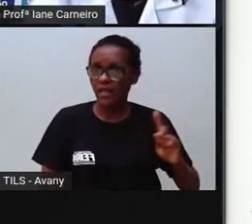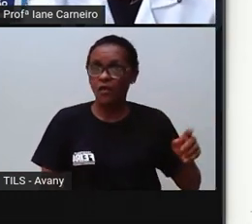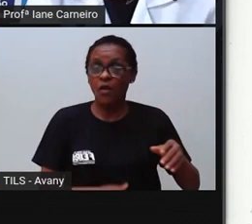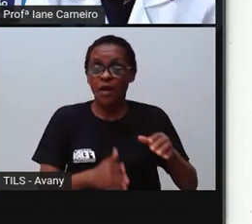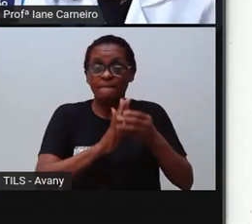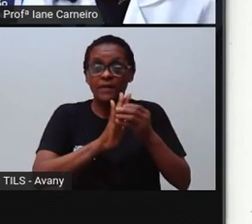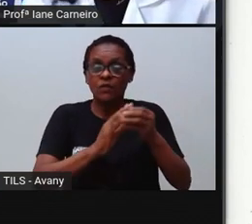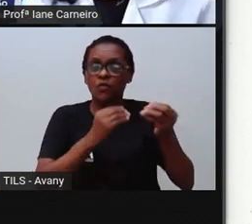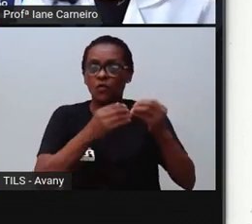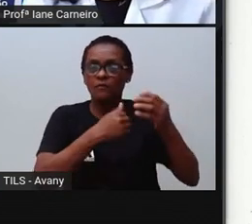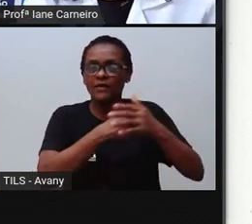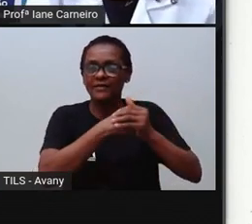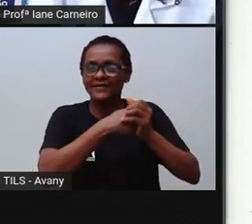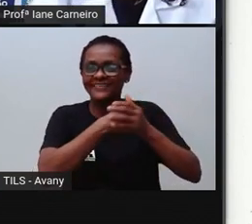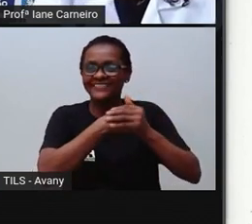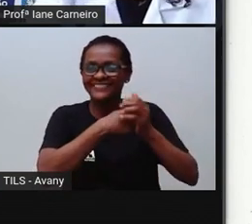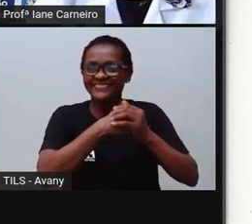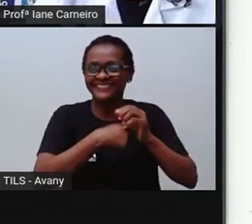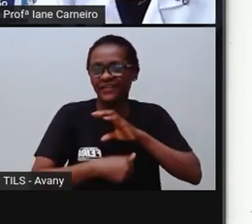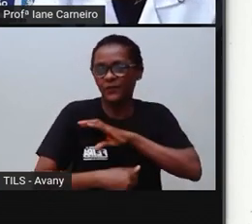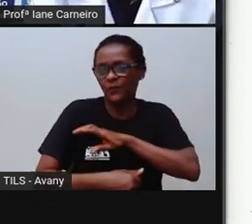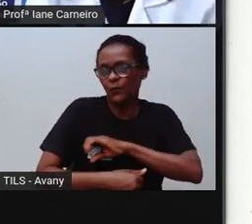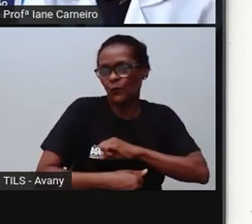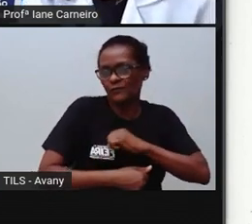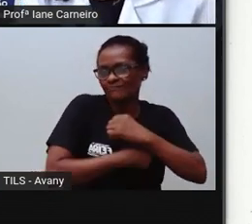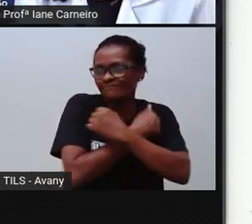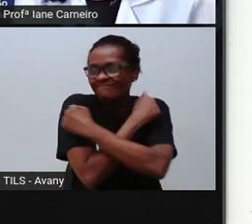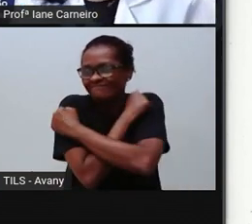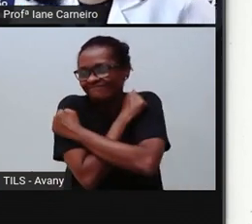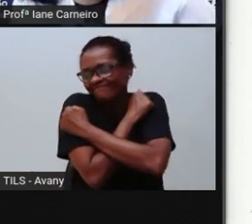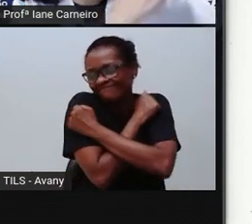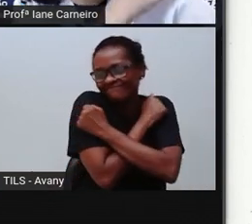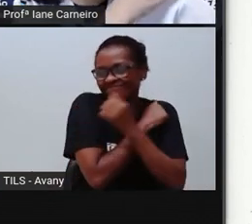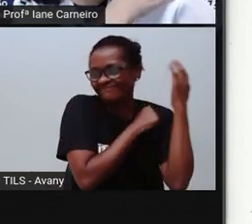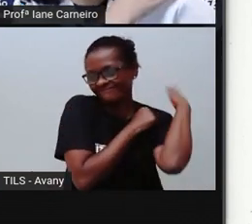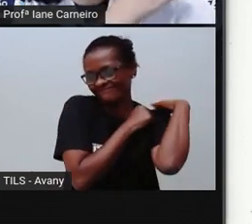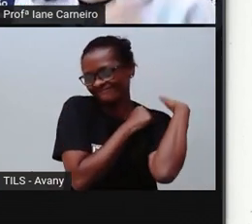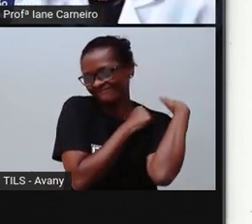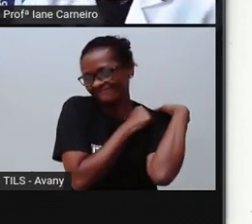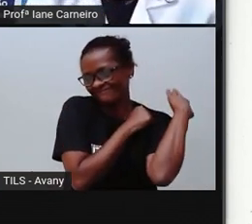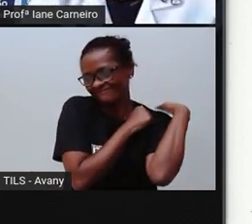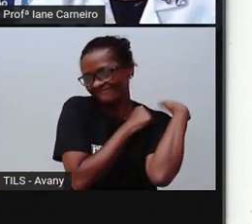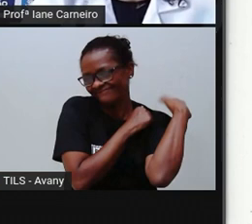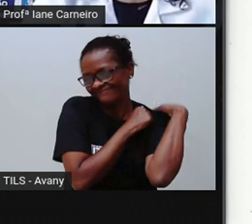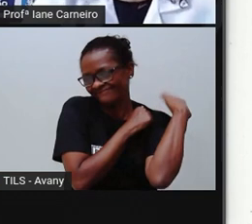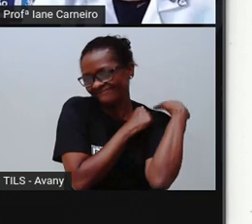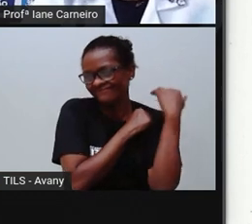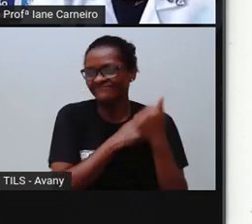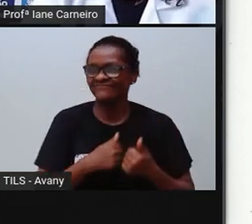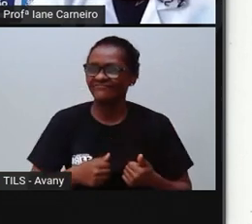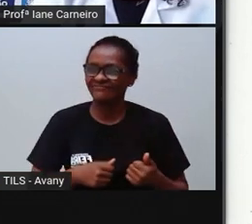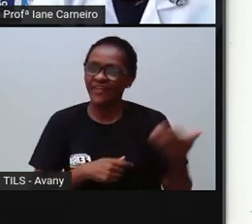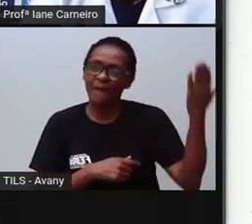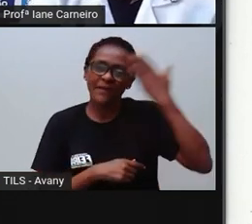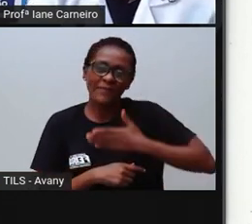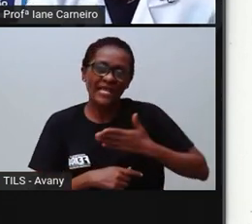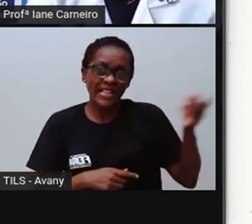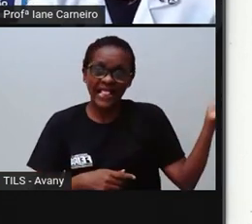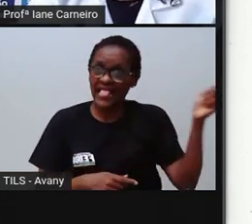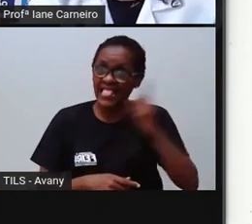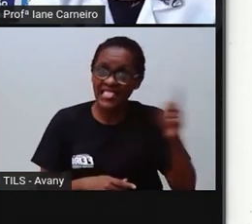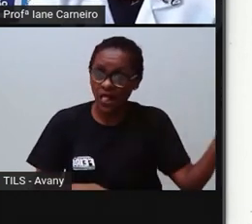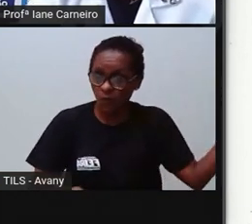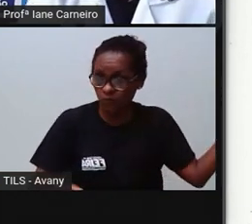com um abraço. Com uma palmadinha nas costas. Eu prometo não bater.